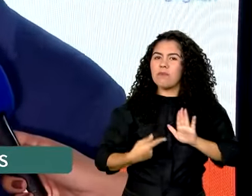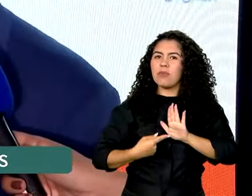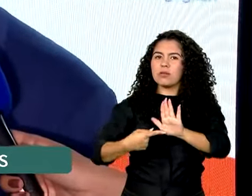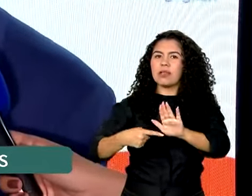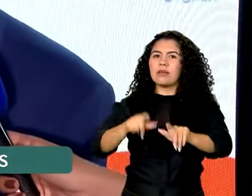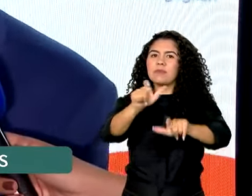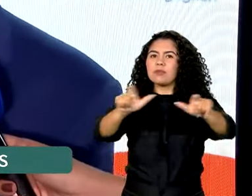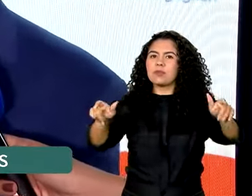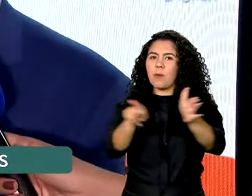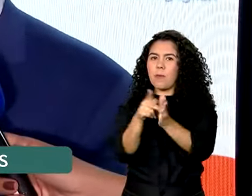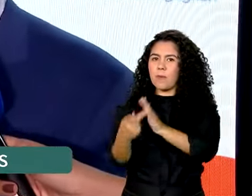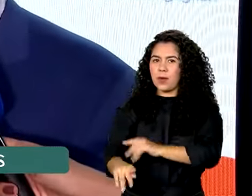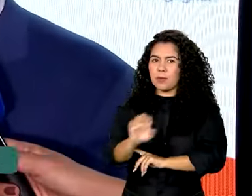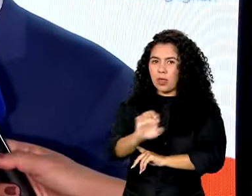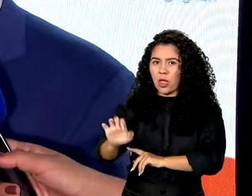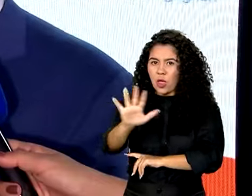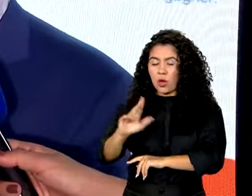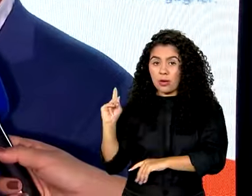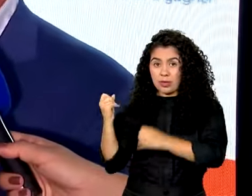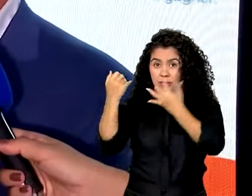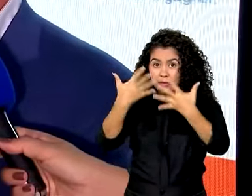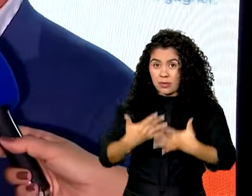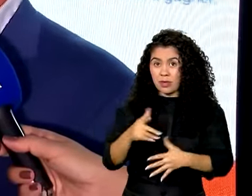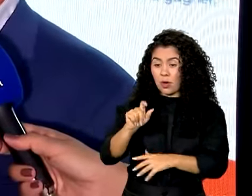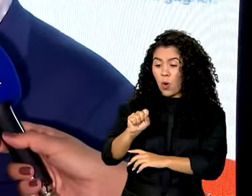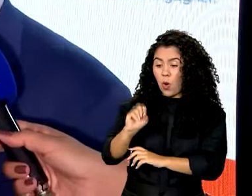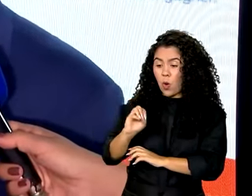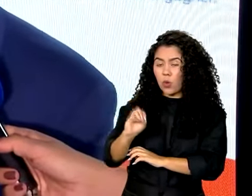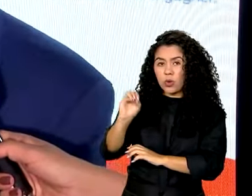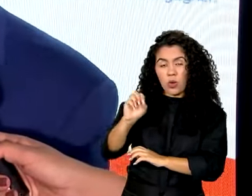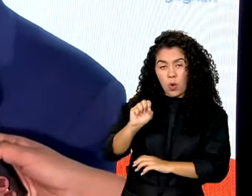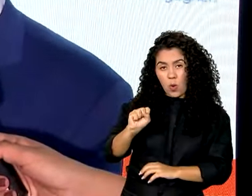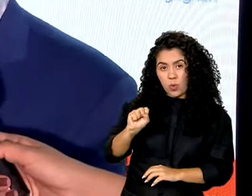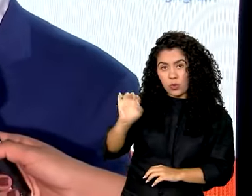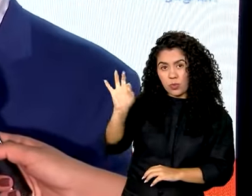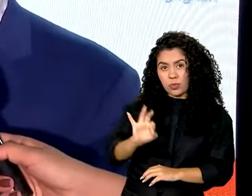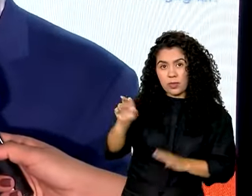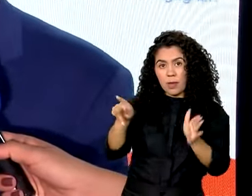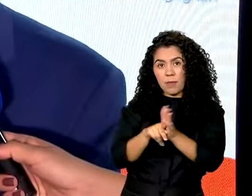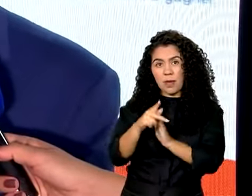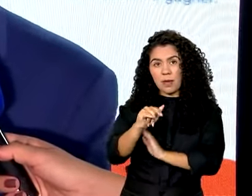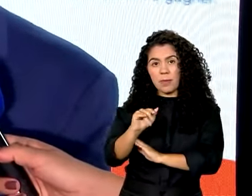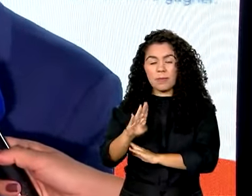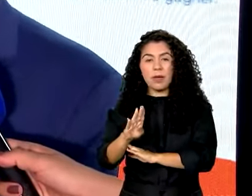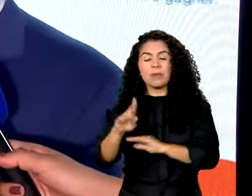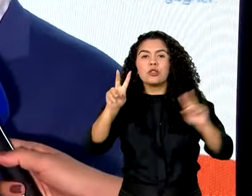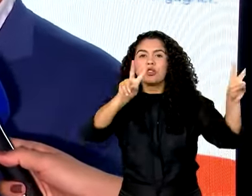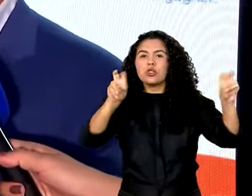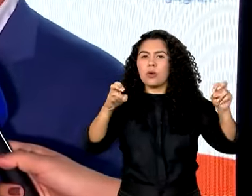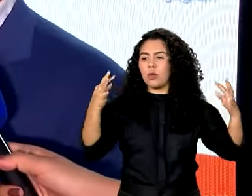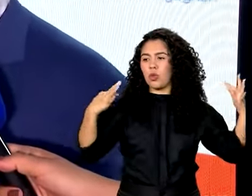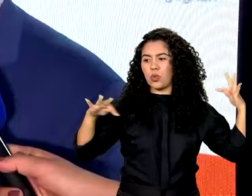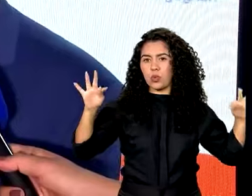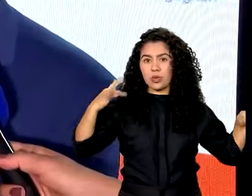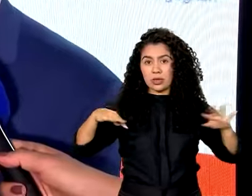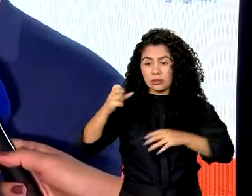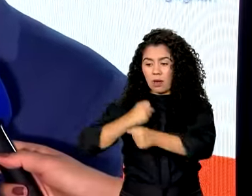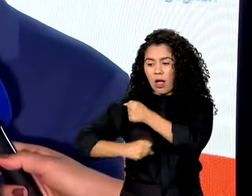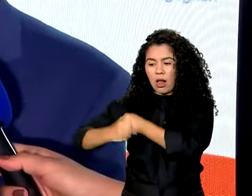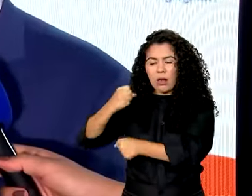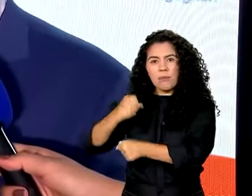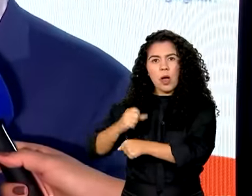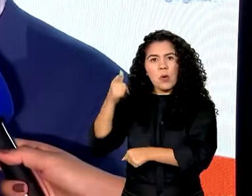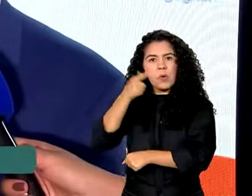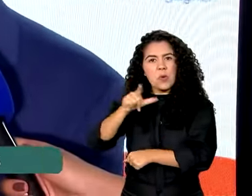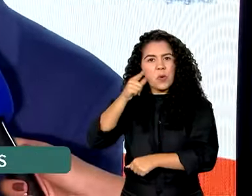representa 8% já do PIB brasileiro. O turismo, só no ano passado, ele nos permitiu